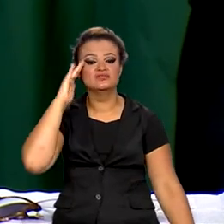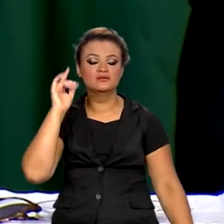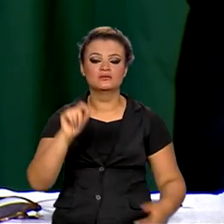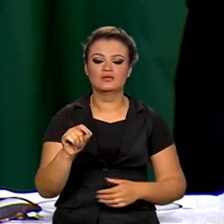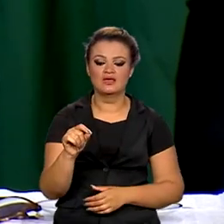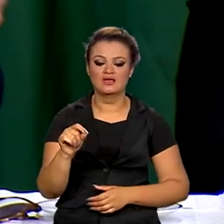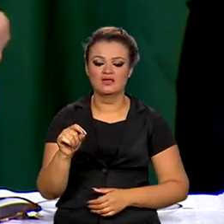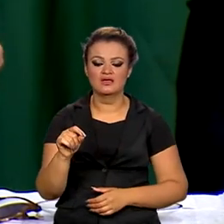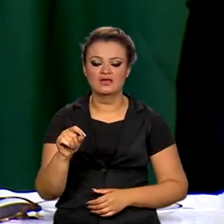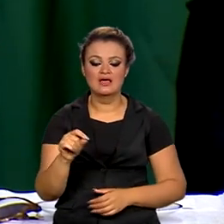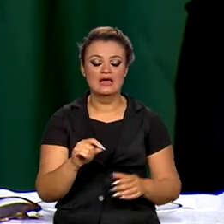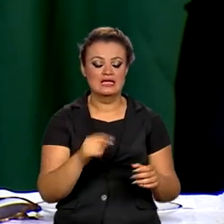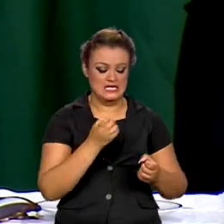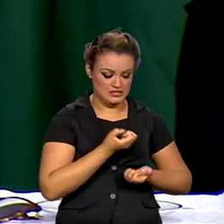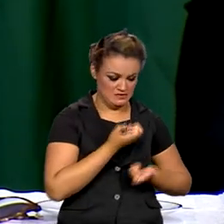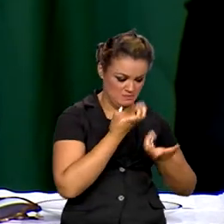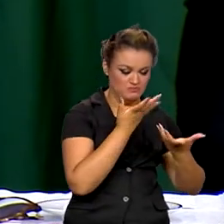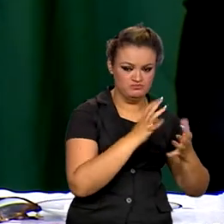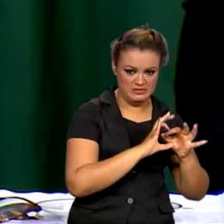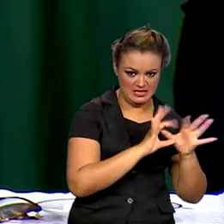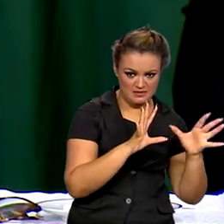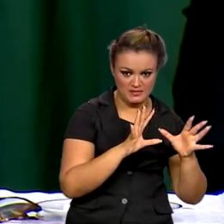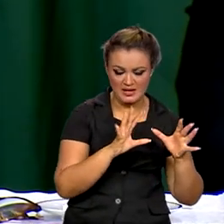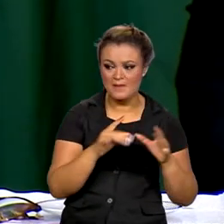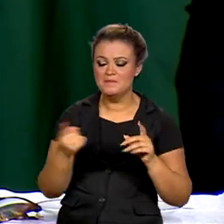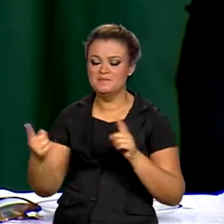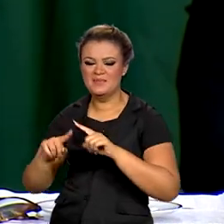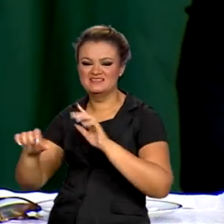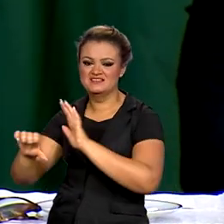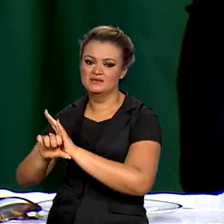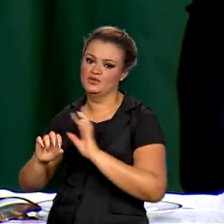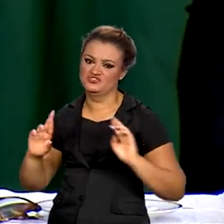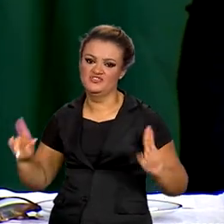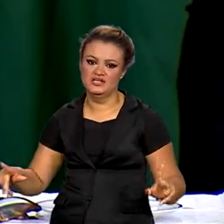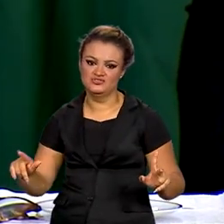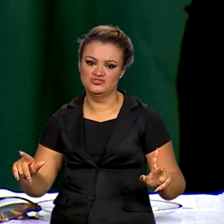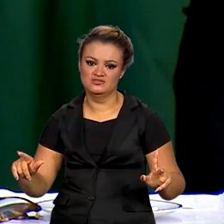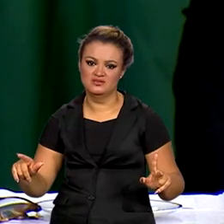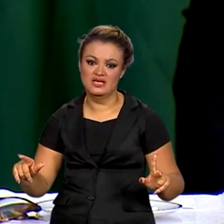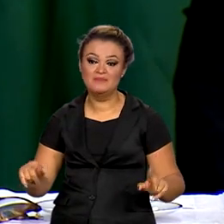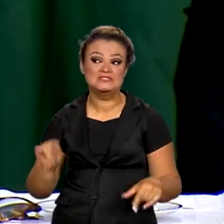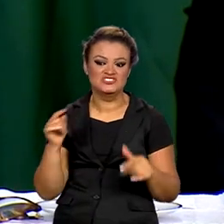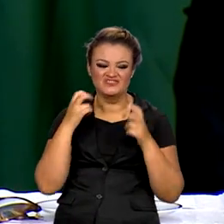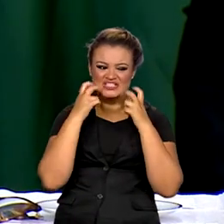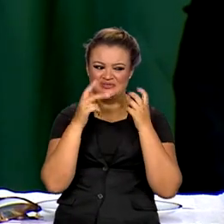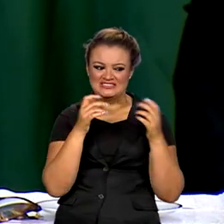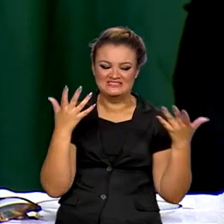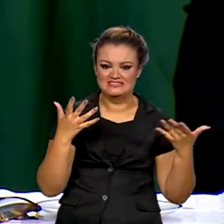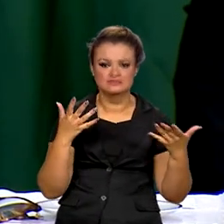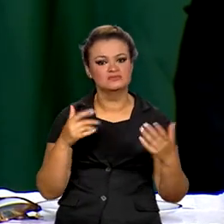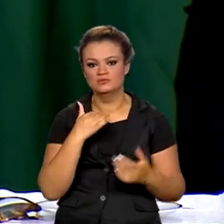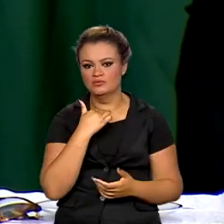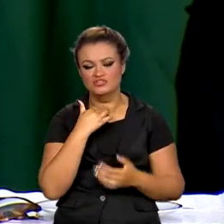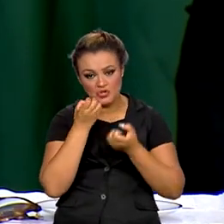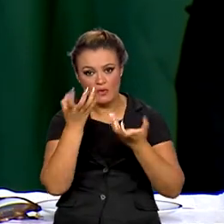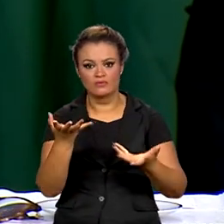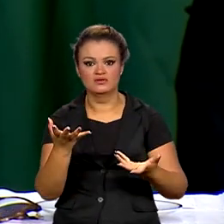entre liberdade de expressão e cretinice, ou nós não vamos chegar muito à frente.